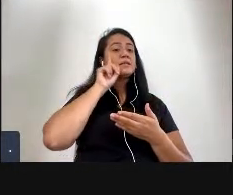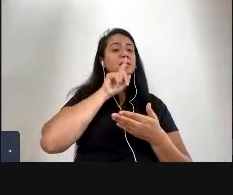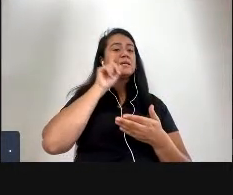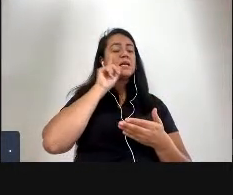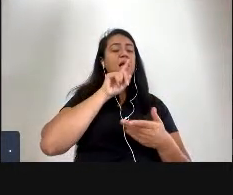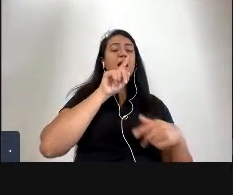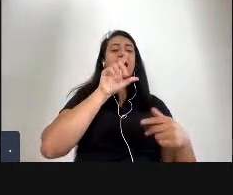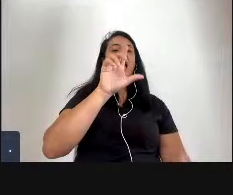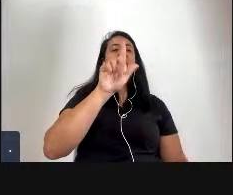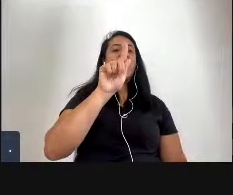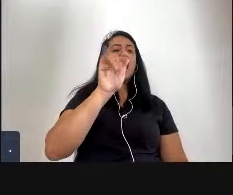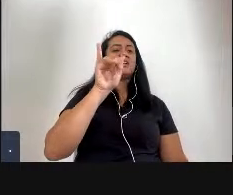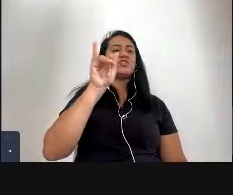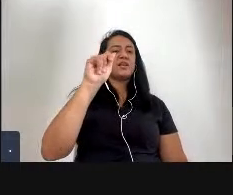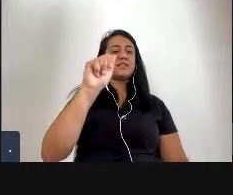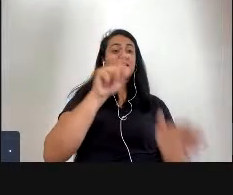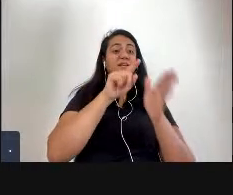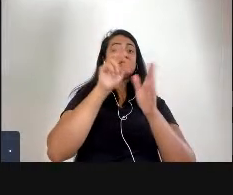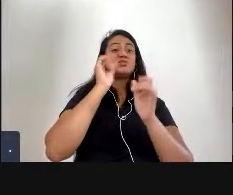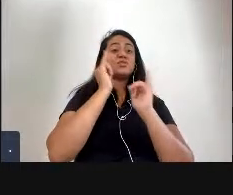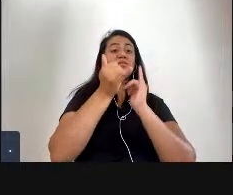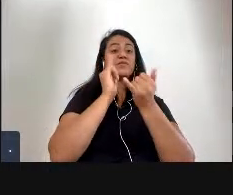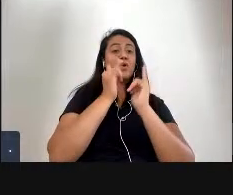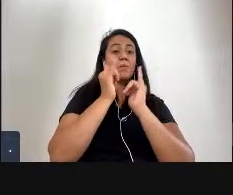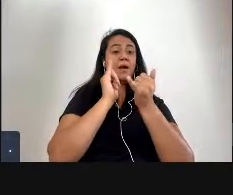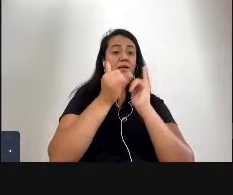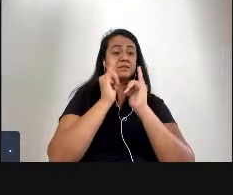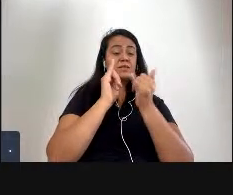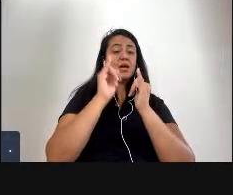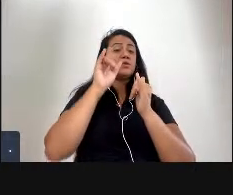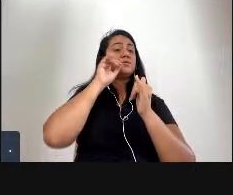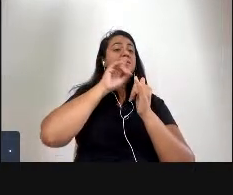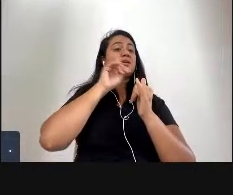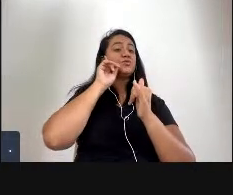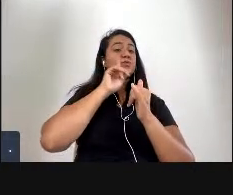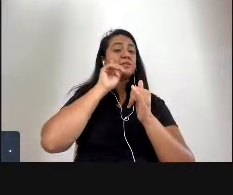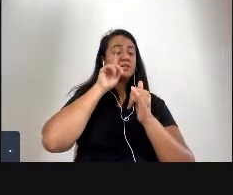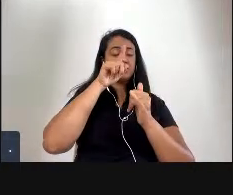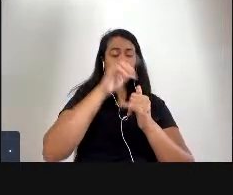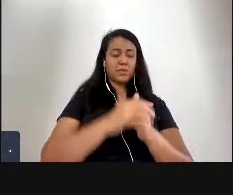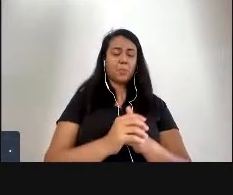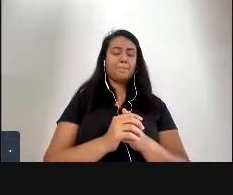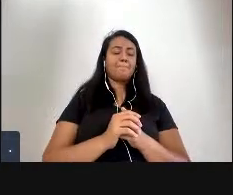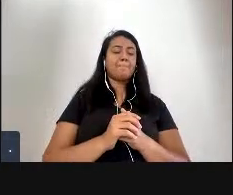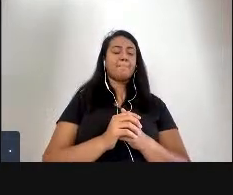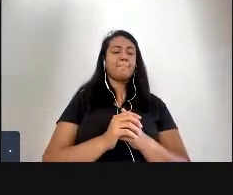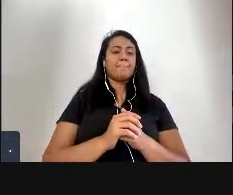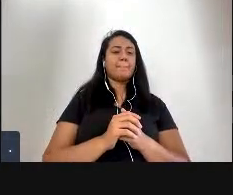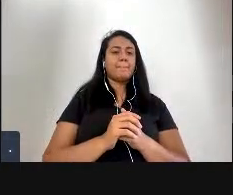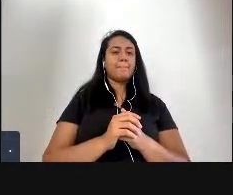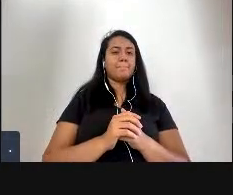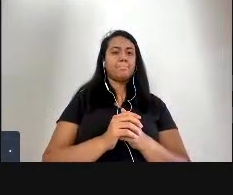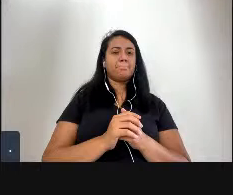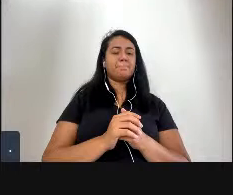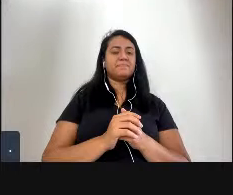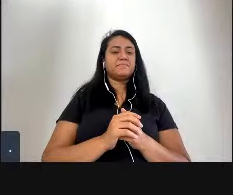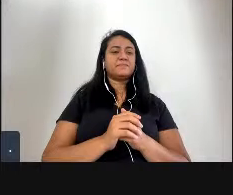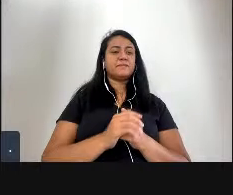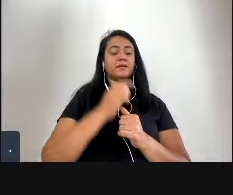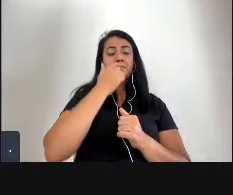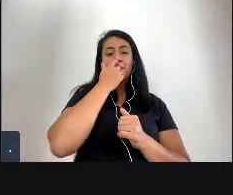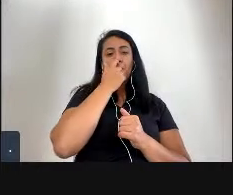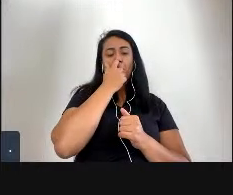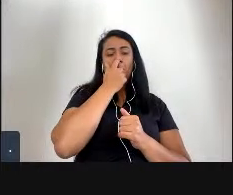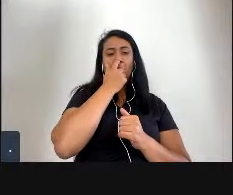informação dos Estados Unidos USA em inglês e vai dizer tem